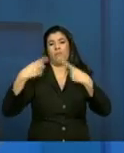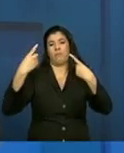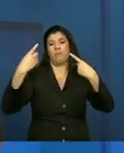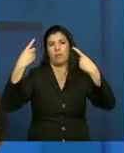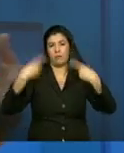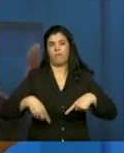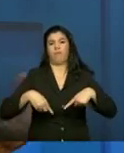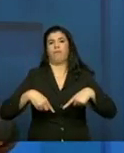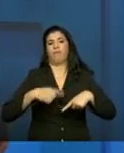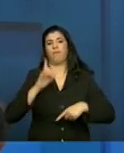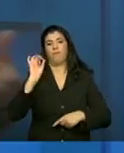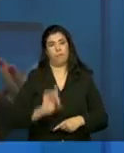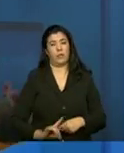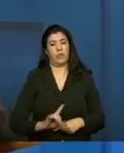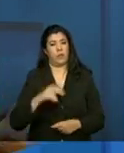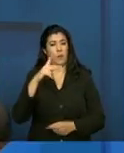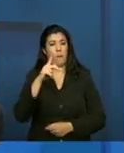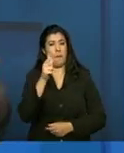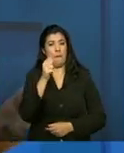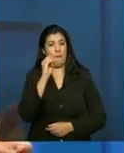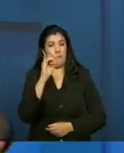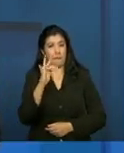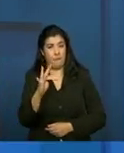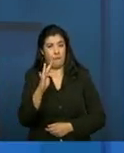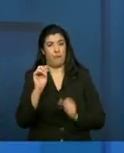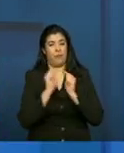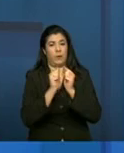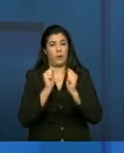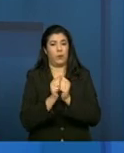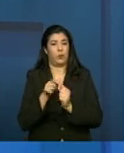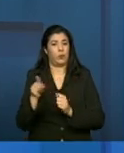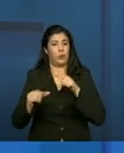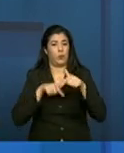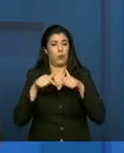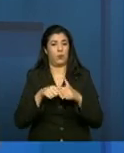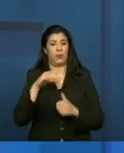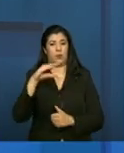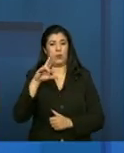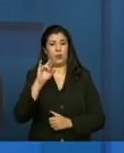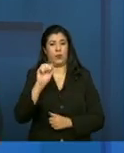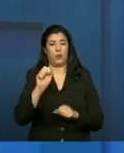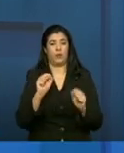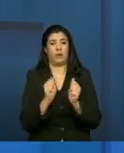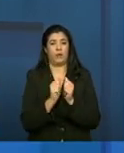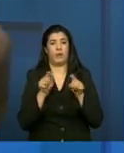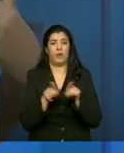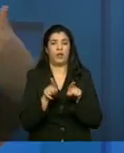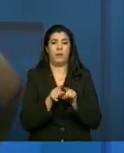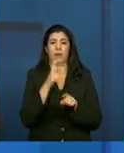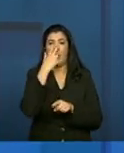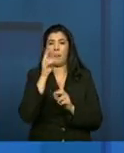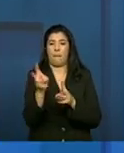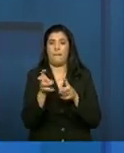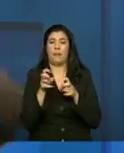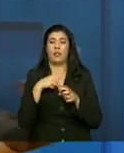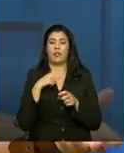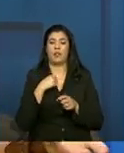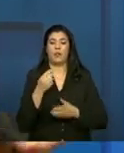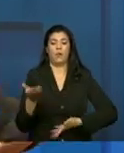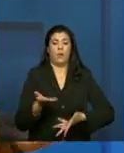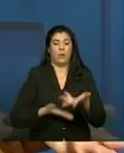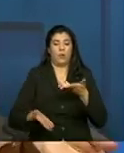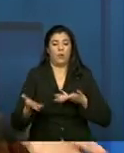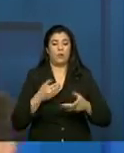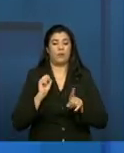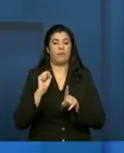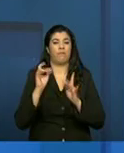PAEF também, no seu trabalho, ali no CRAS, pode detectar e achar que o serviço de convivência vai ser